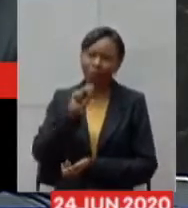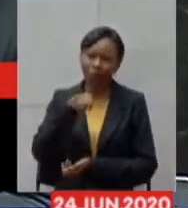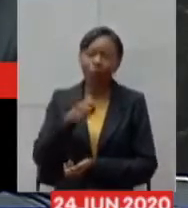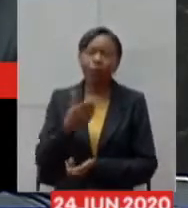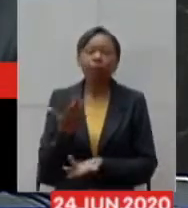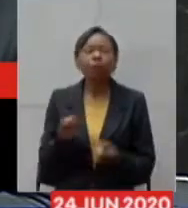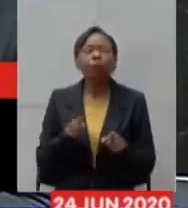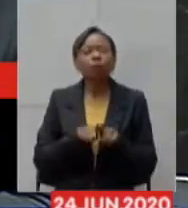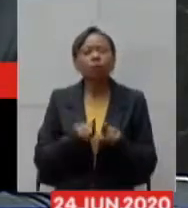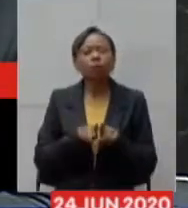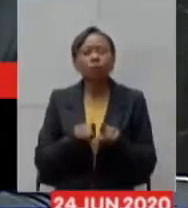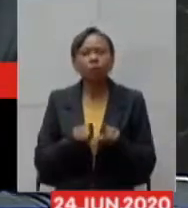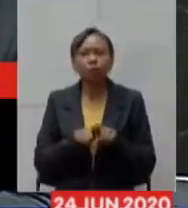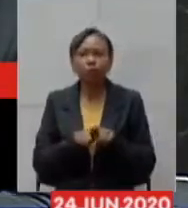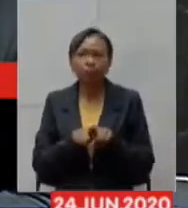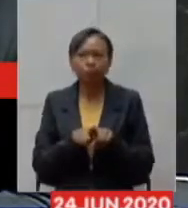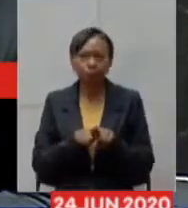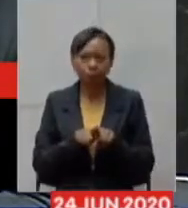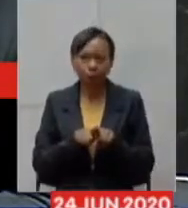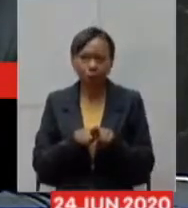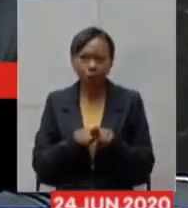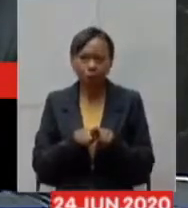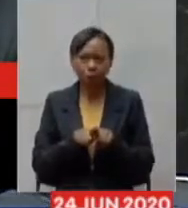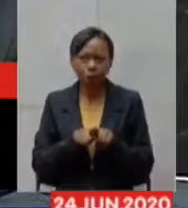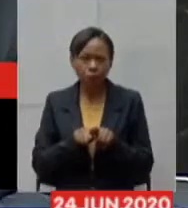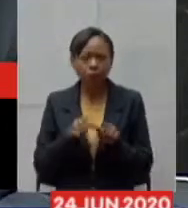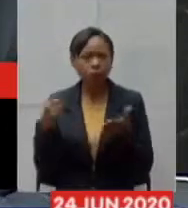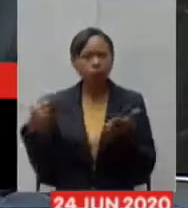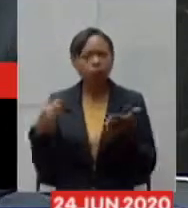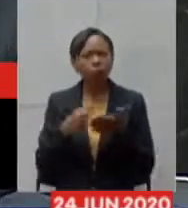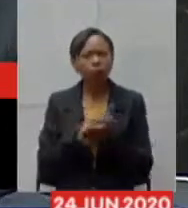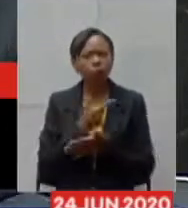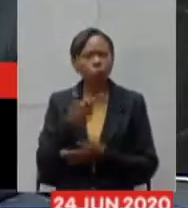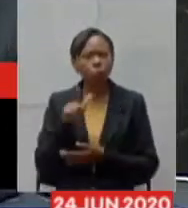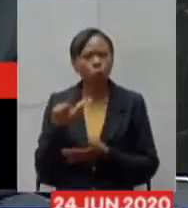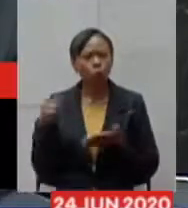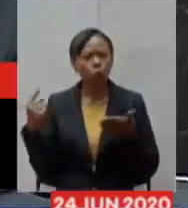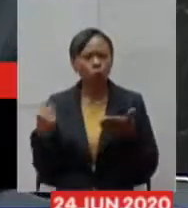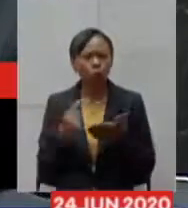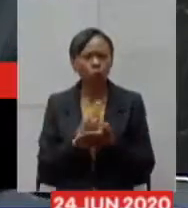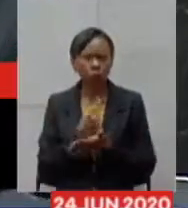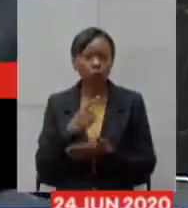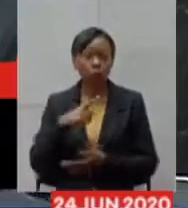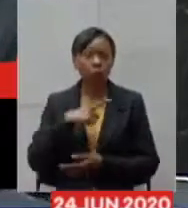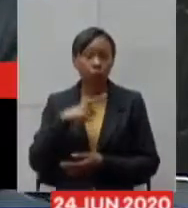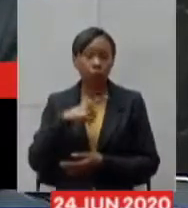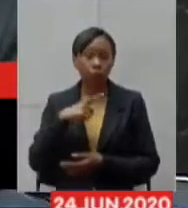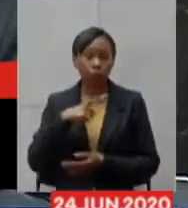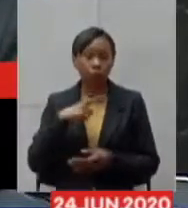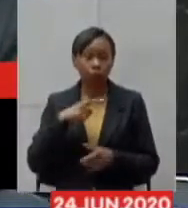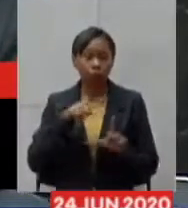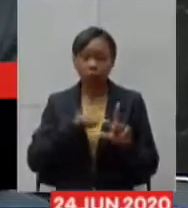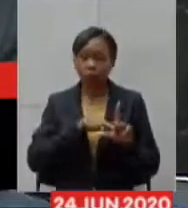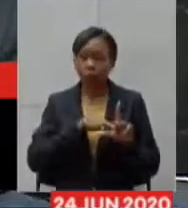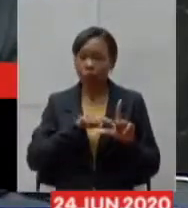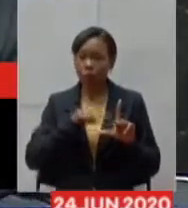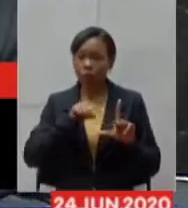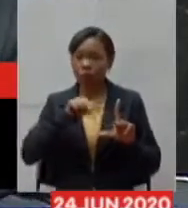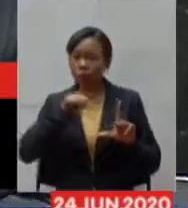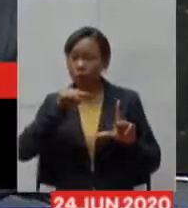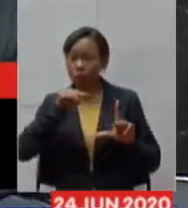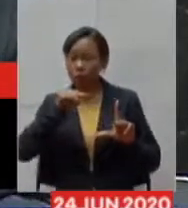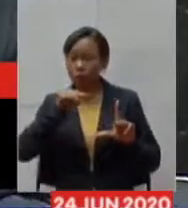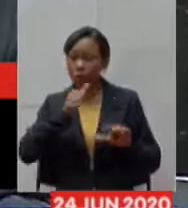pergunta também realizada nós temos deputado a projeção do pico para dia 15 de